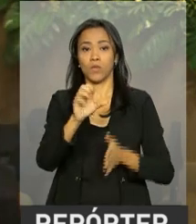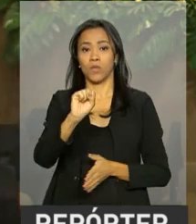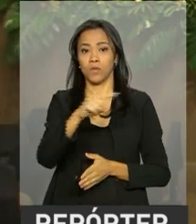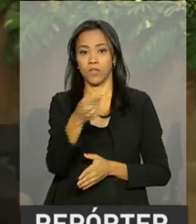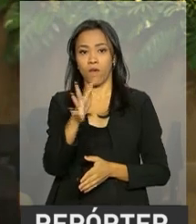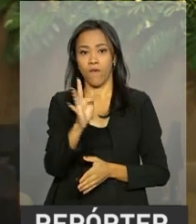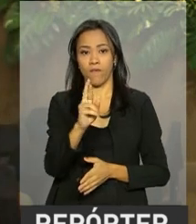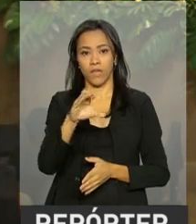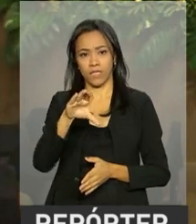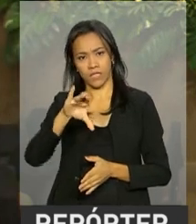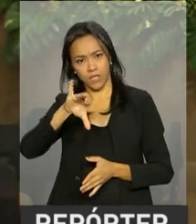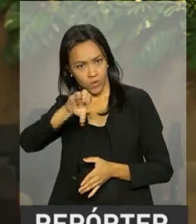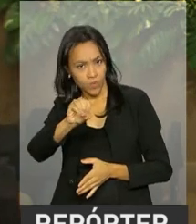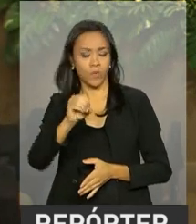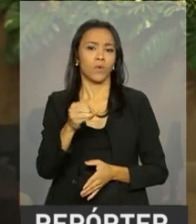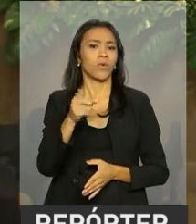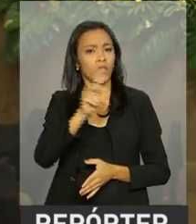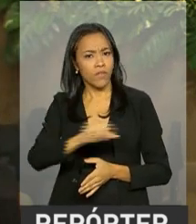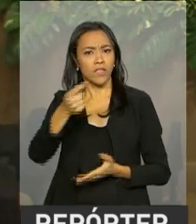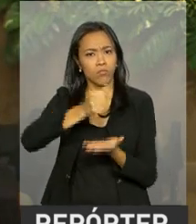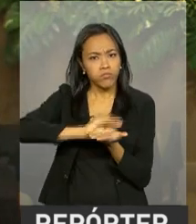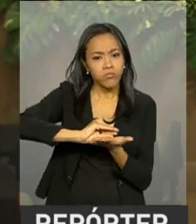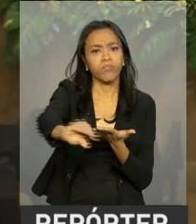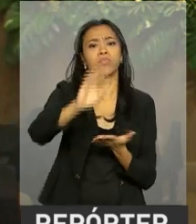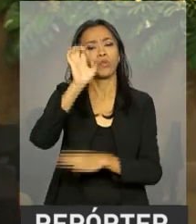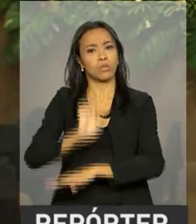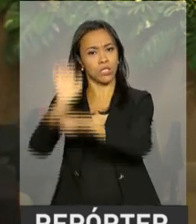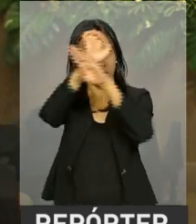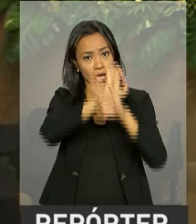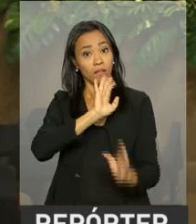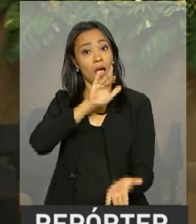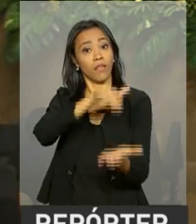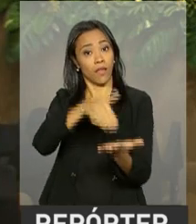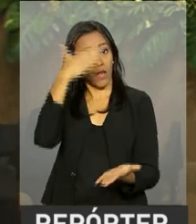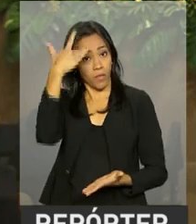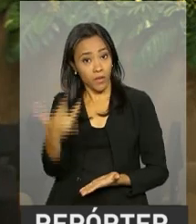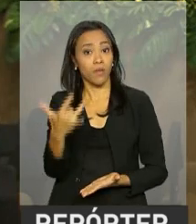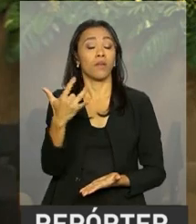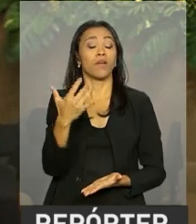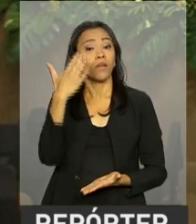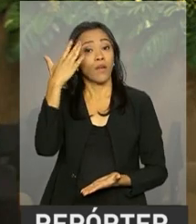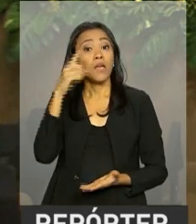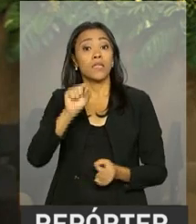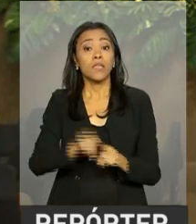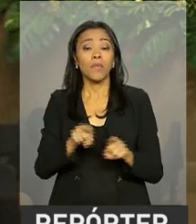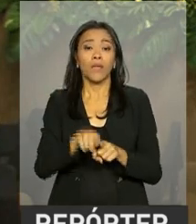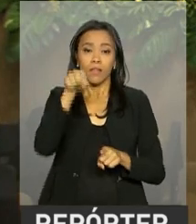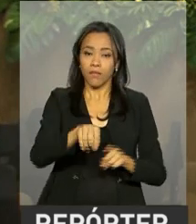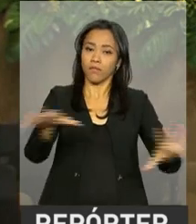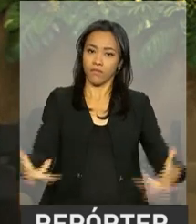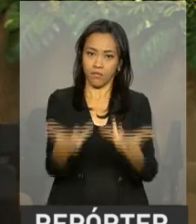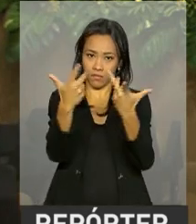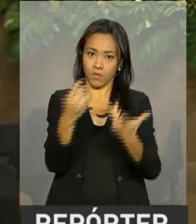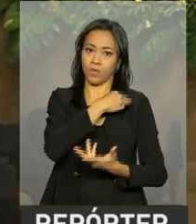recursos vão ser depositados na conta dos governos estaduais até amanhã. Também nessa cerimônia, o ministro do Desenvolvimento